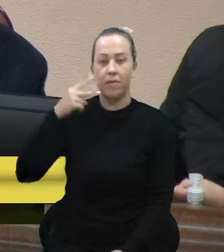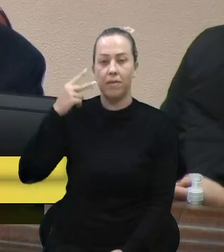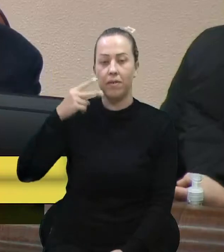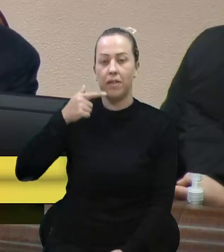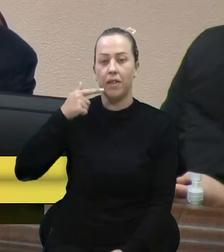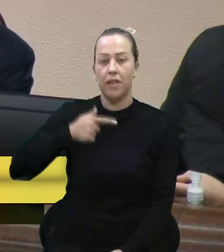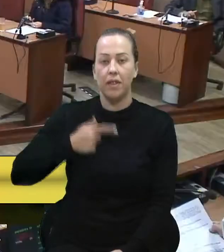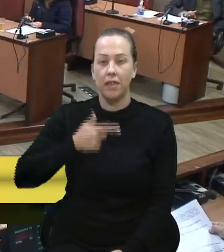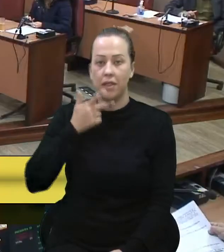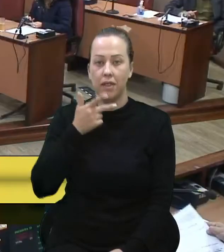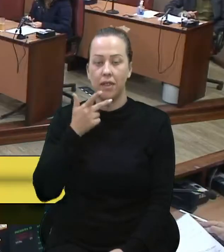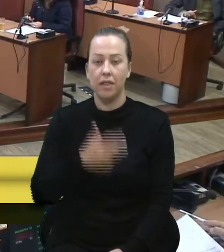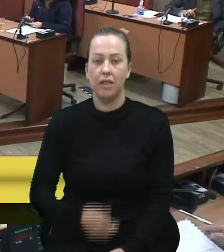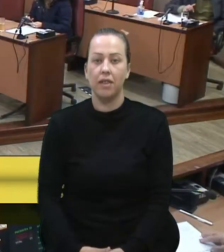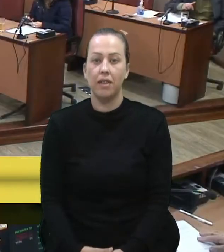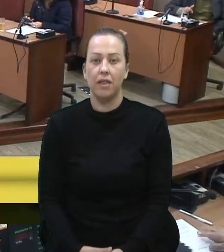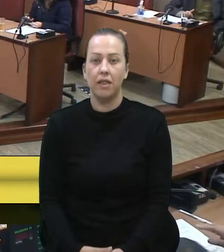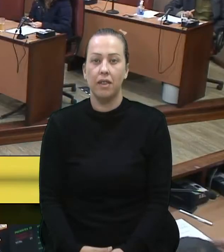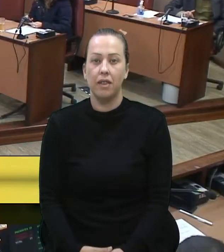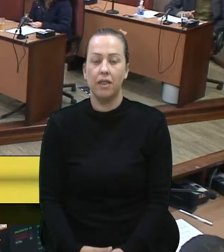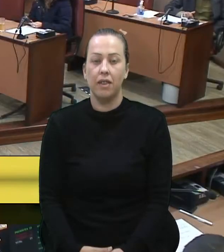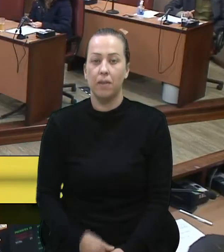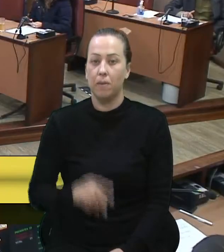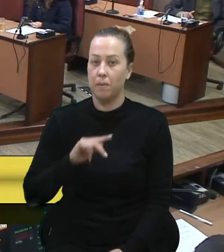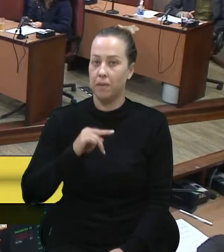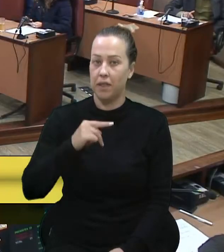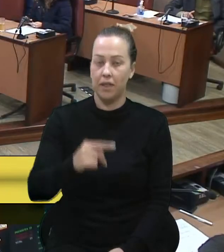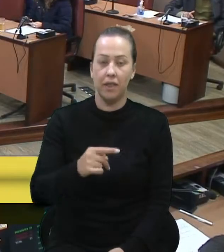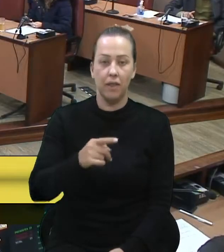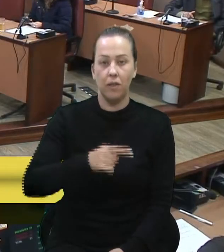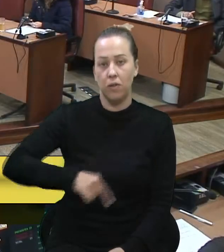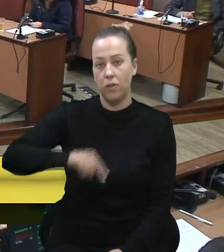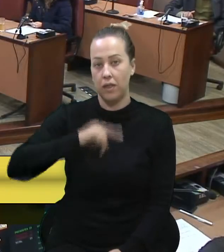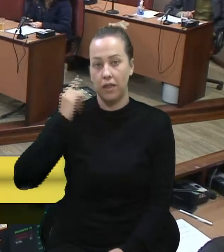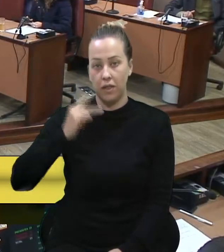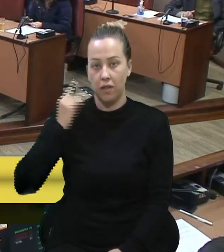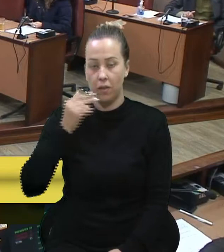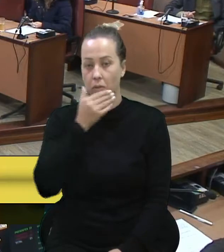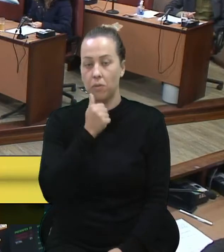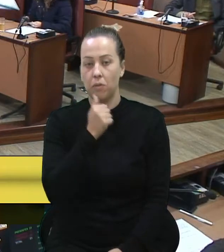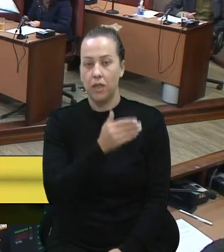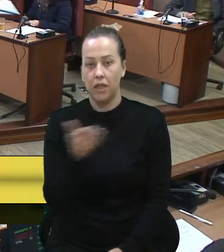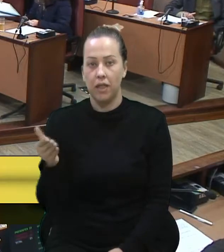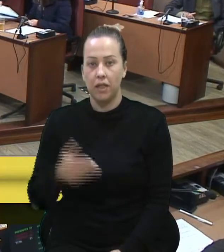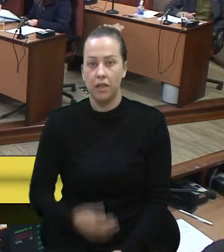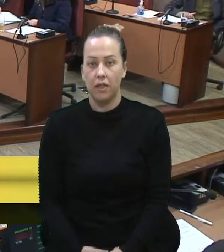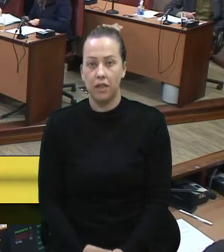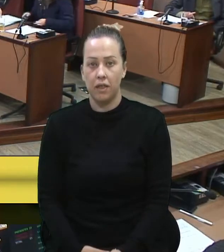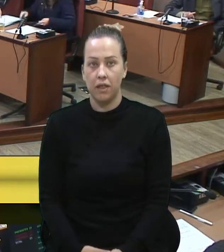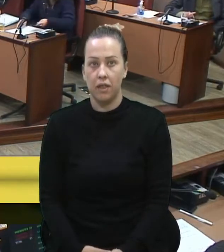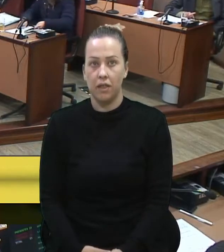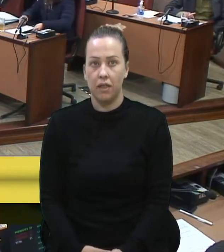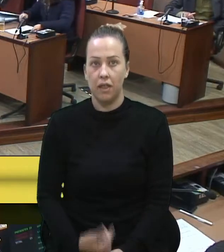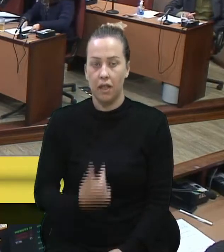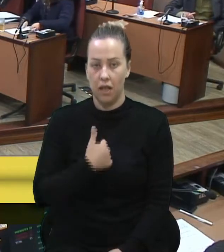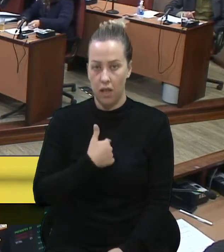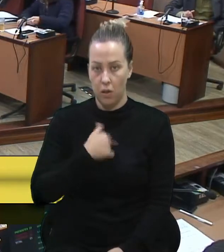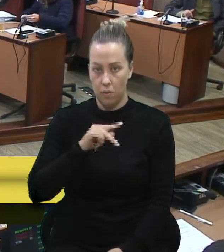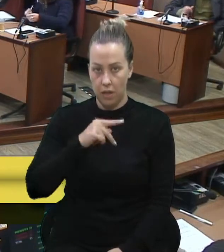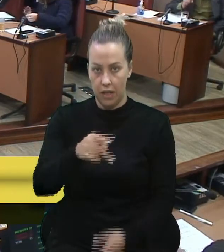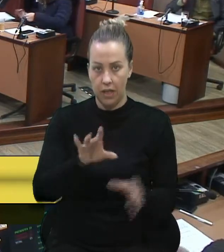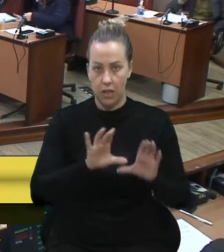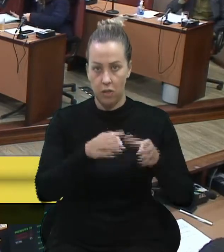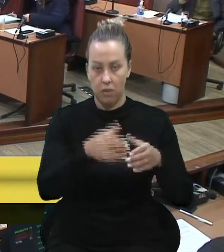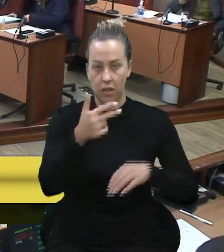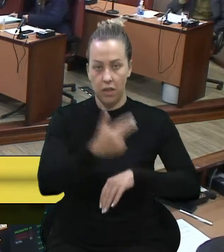Com palavra. Senhor presidente, senhoras e senhores vereadores, eu, como presidente da Comissão do